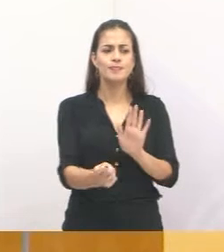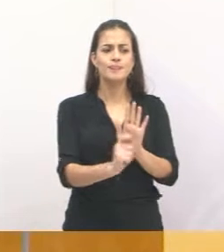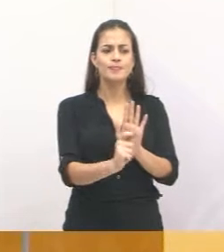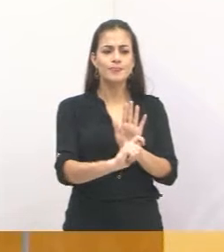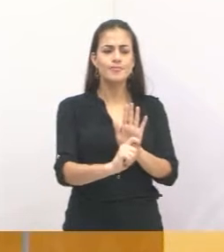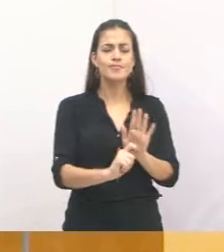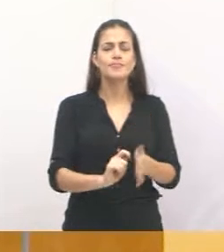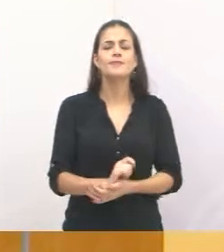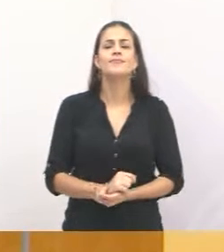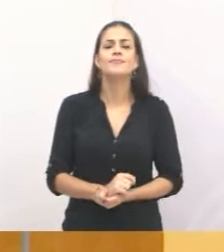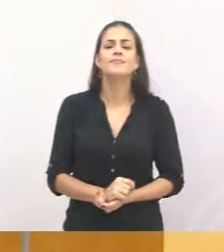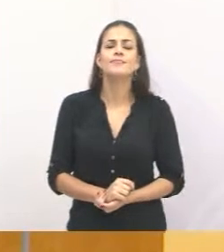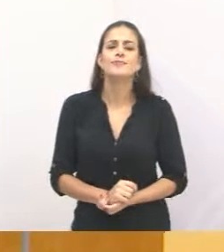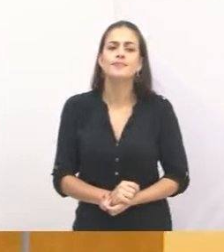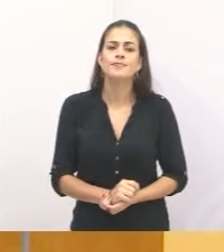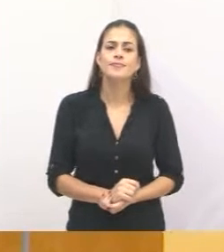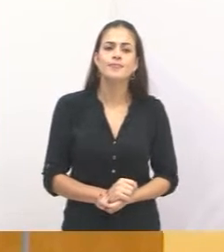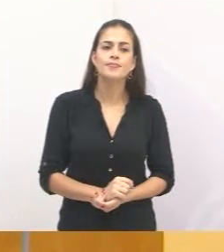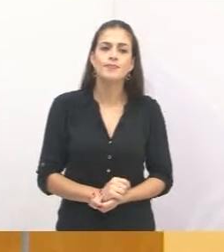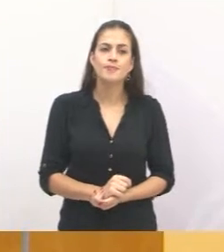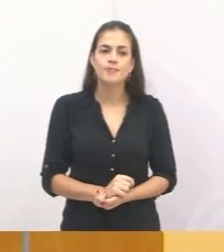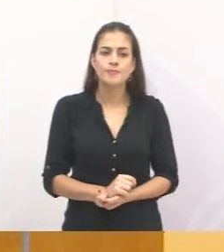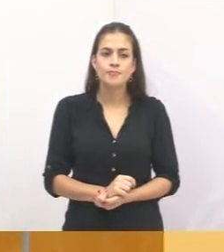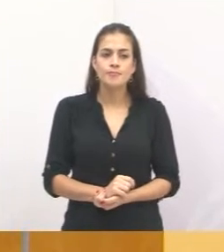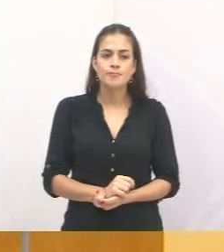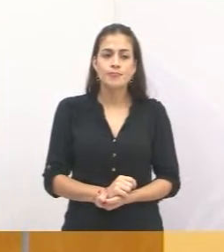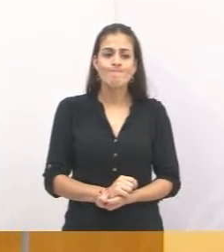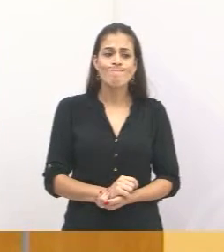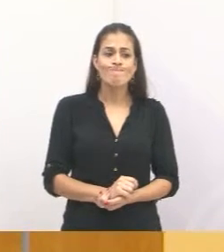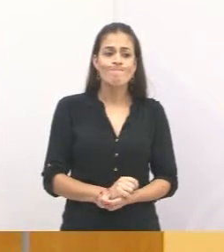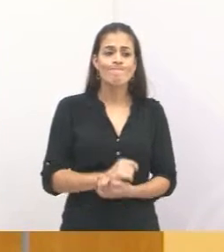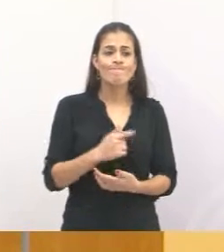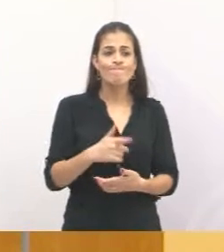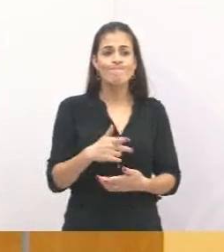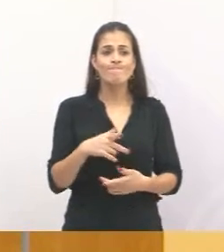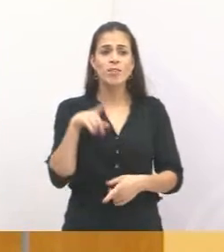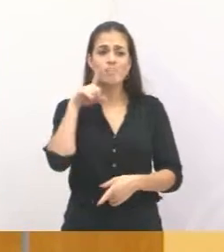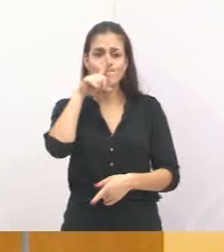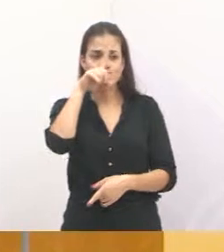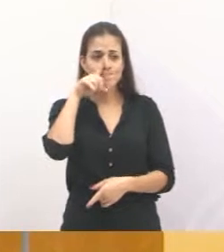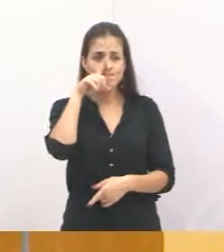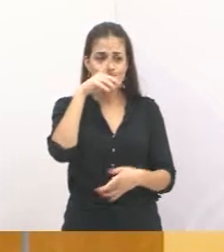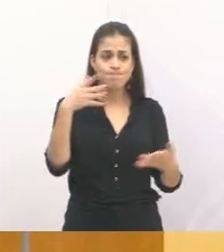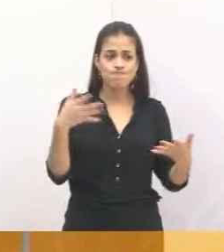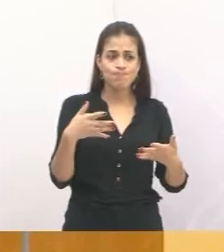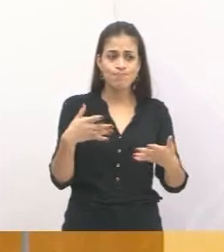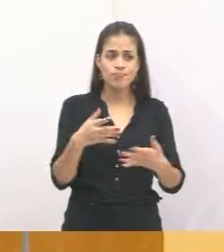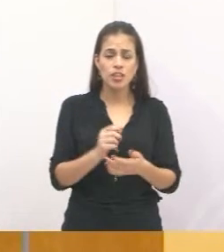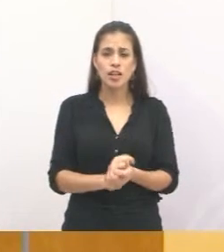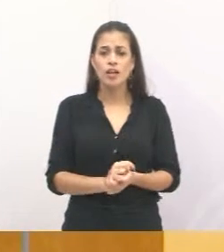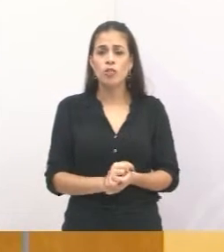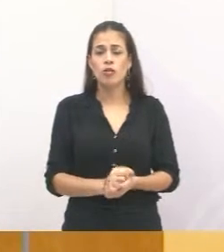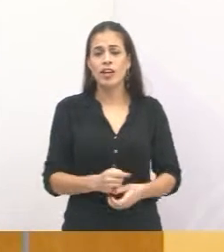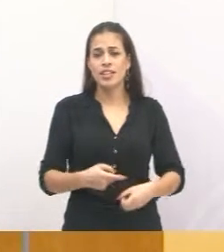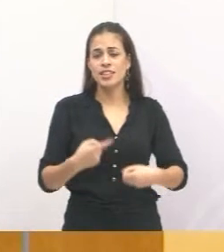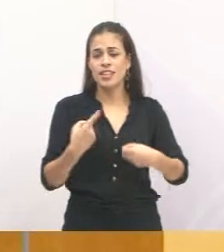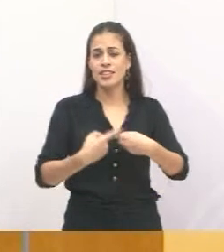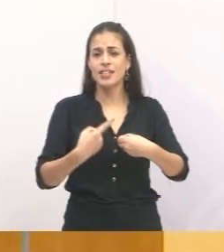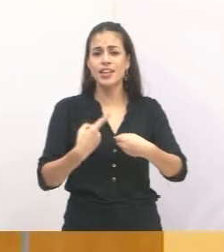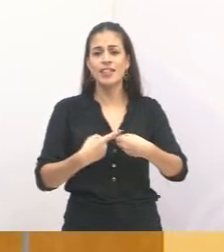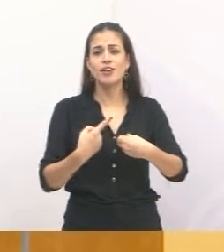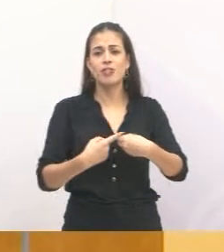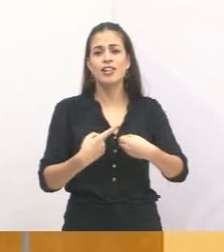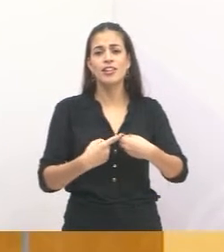Mas a que mais tem prejudicado ultimamente é o crack. O crack,